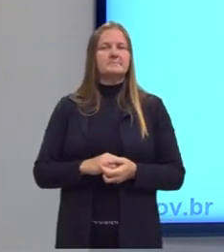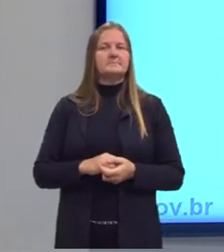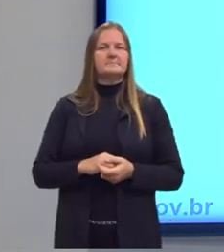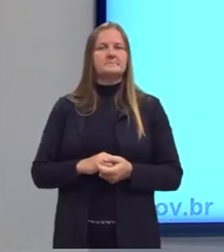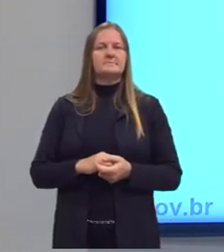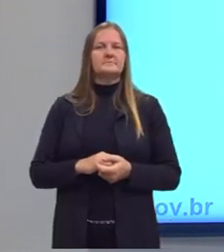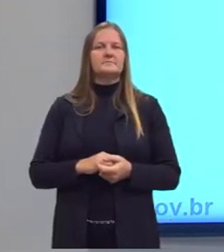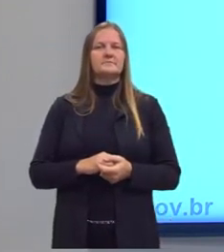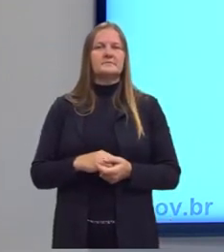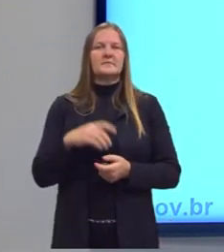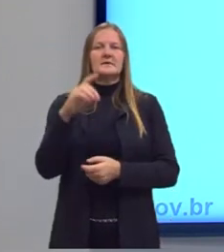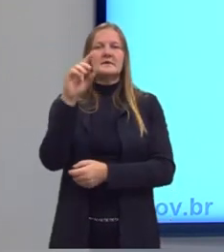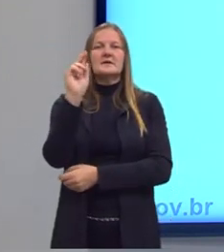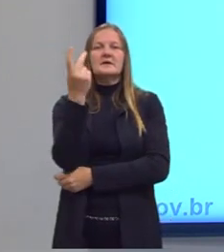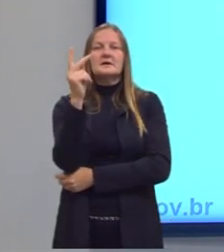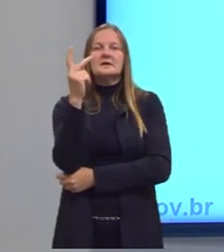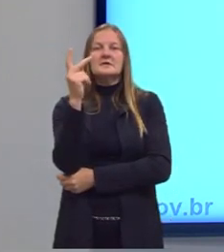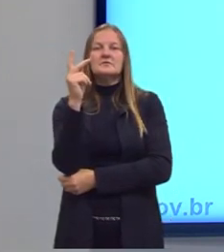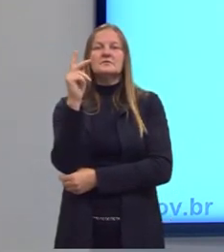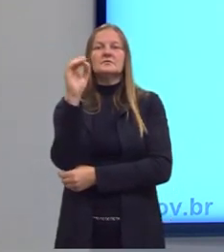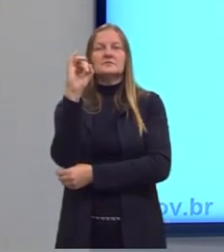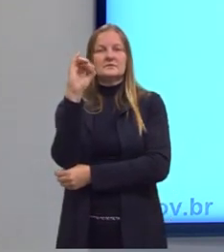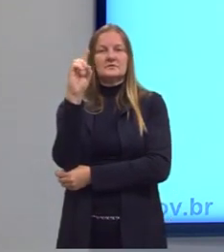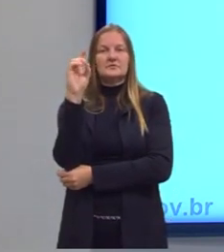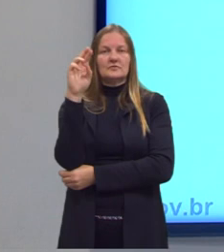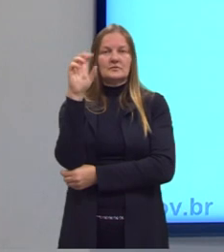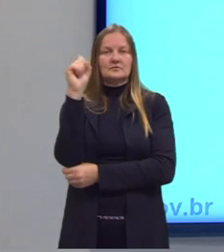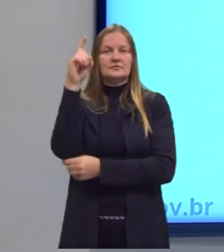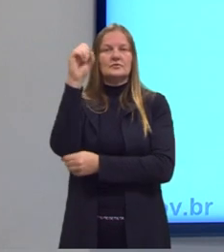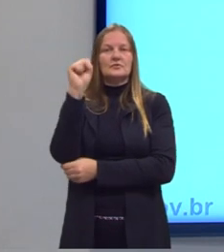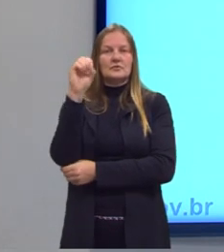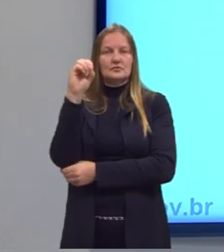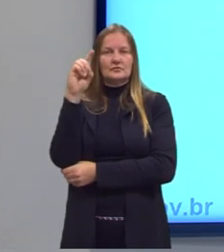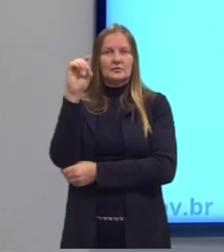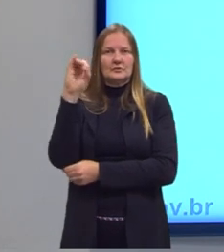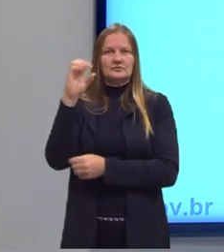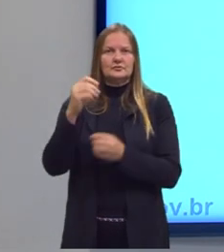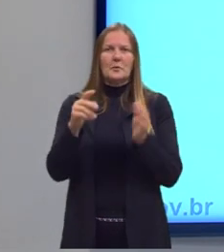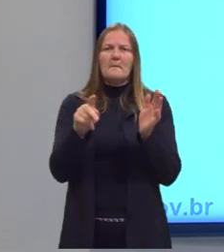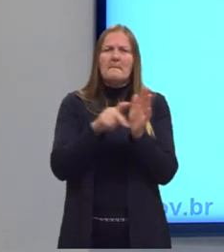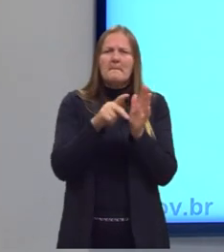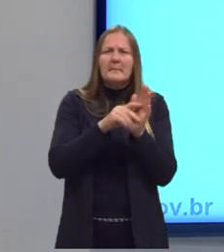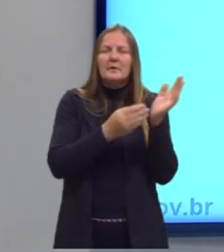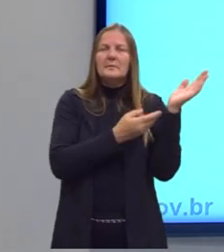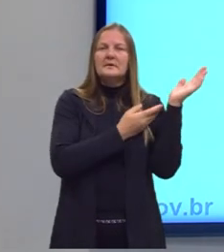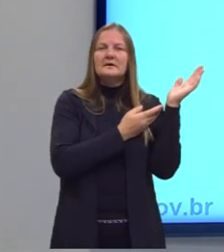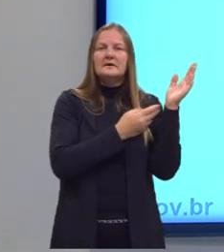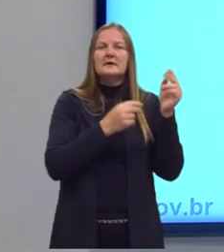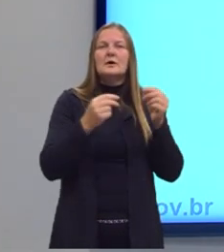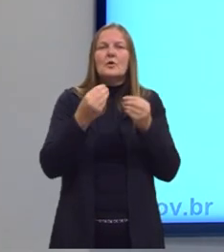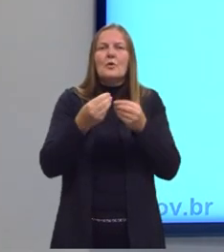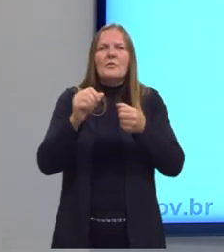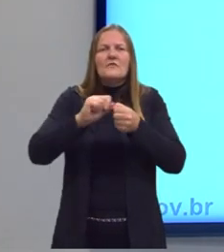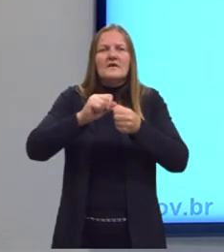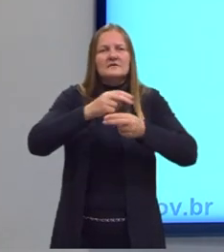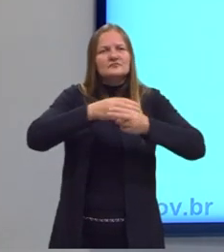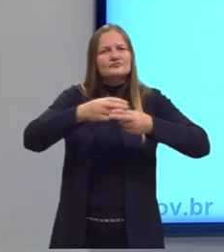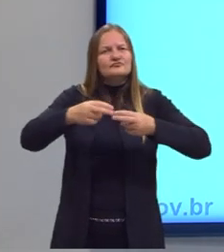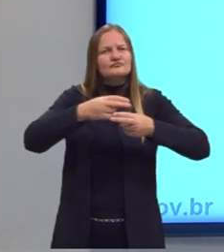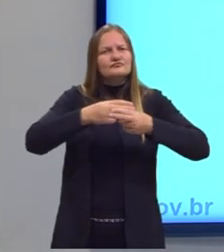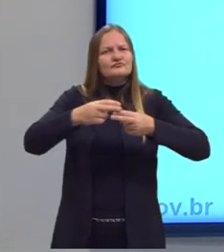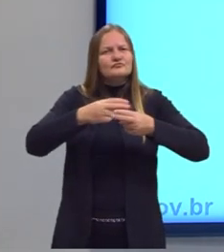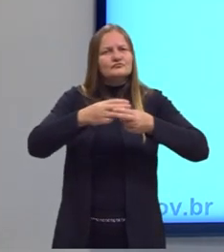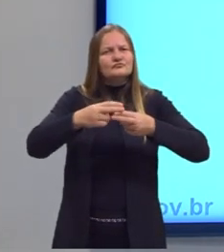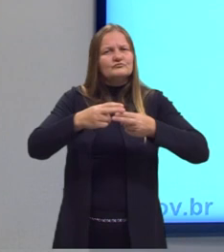massa de hidróxido de sódio, quer saber, essa massa aqui, para neutralizar o ácido de